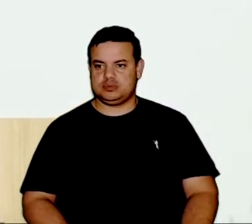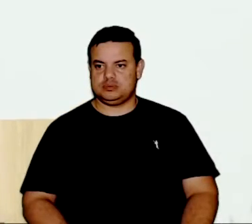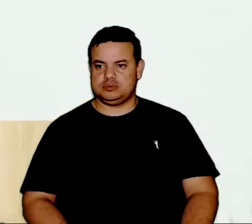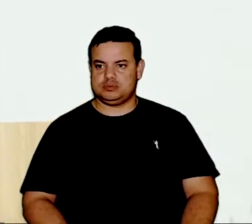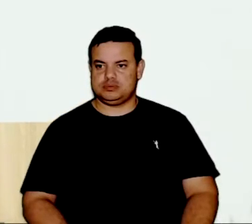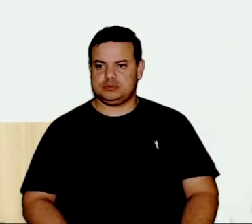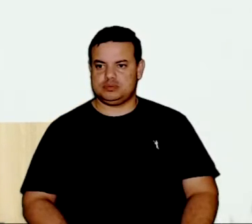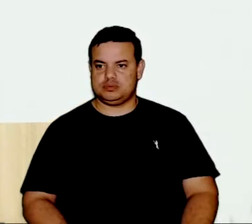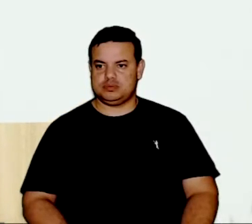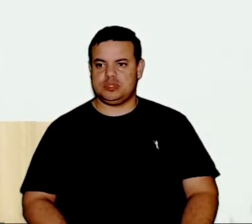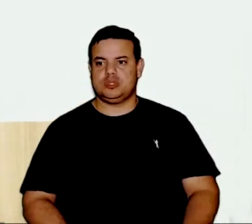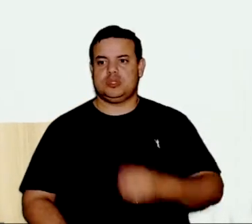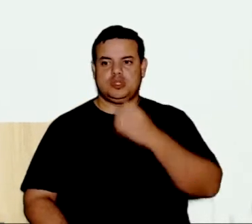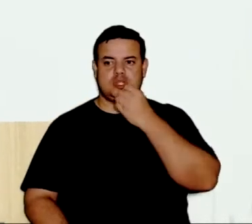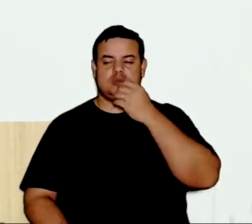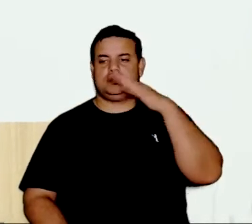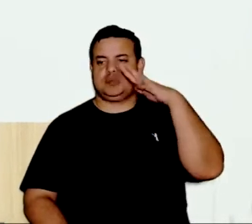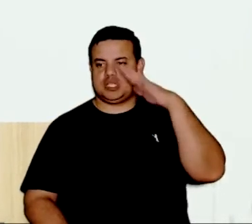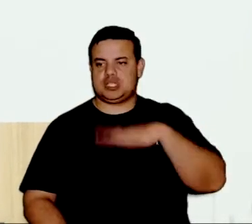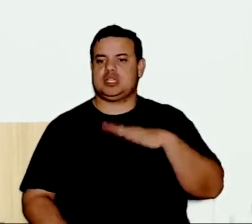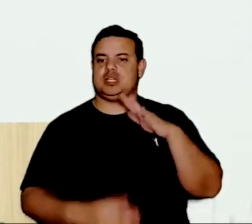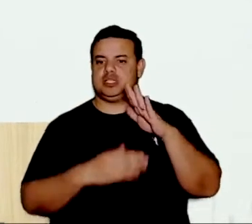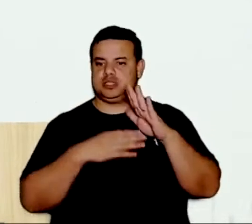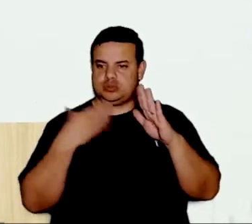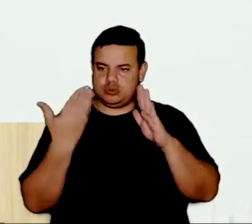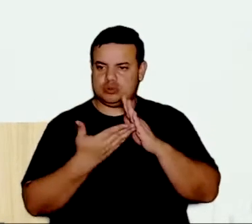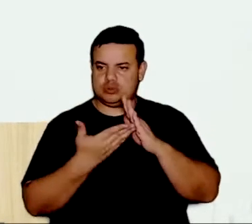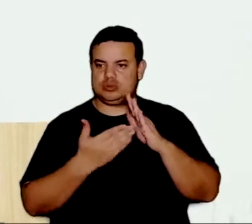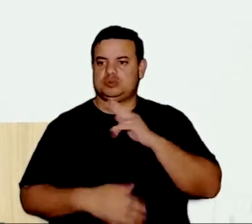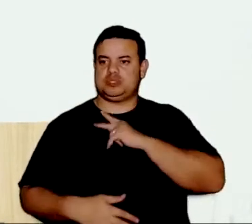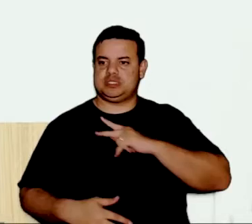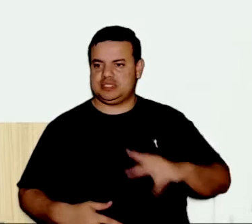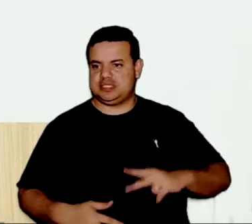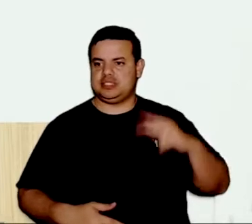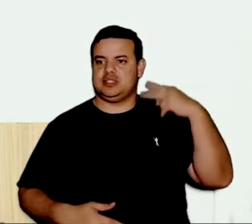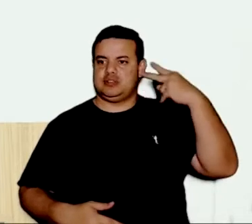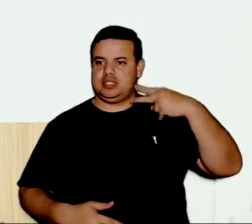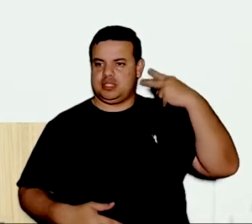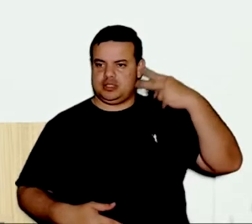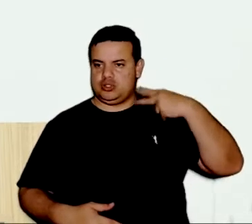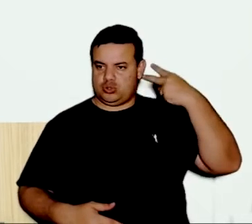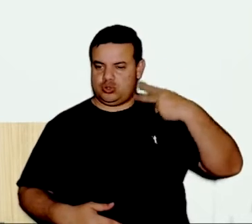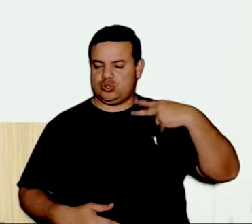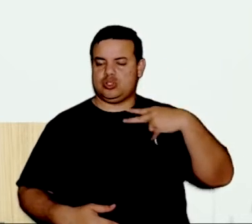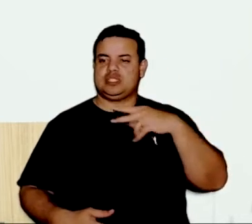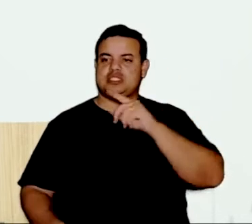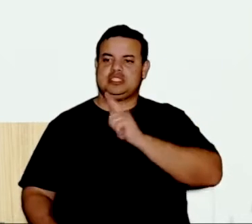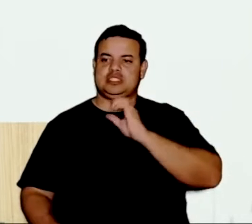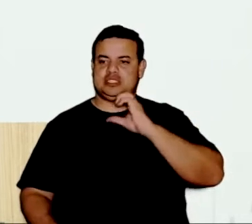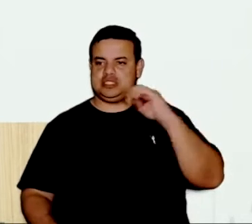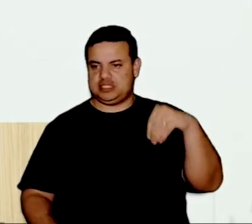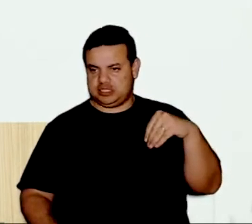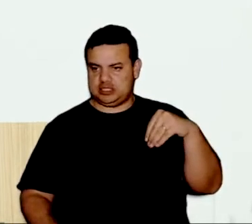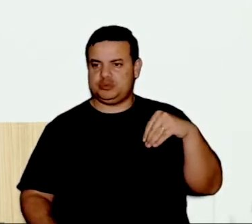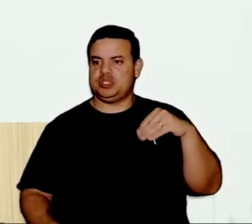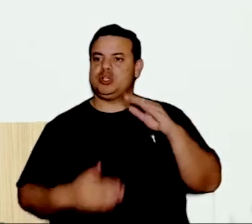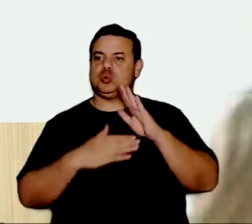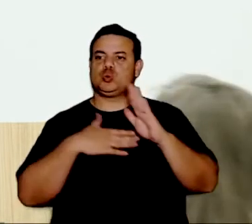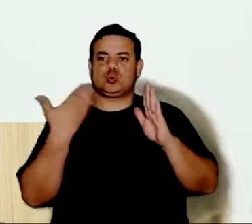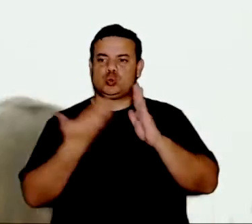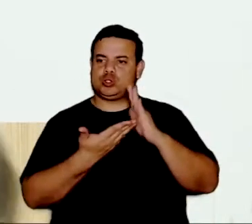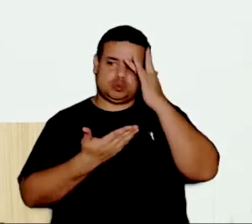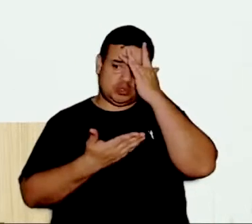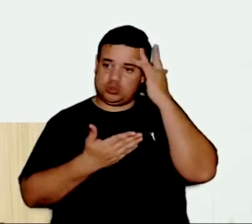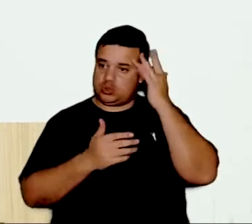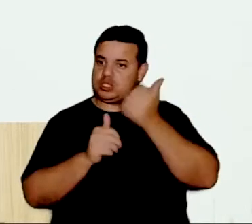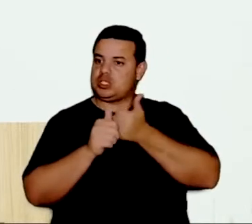Boa tarde a todos, presidente, vereadores, guarda municipal e todos os que nos acompanham por algum